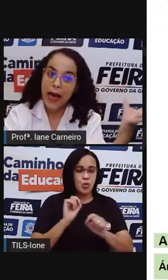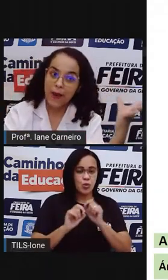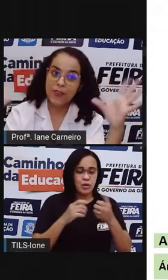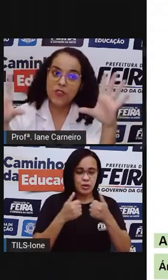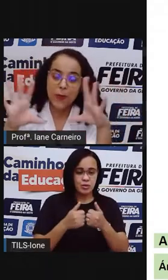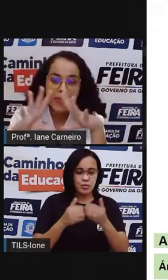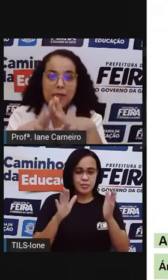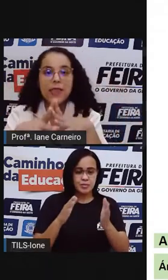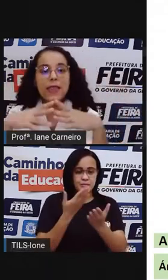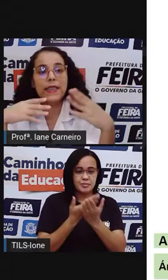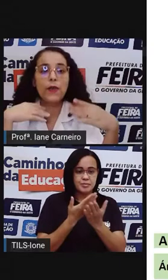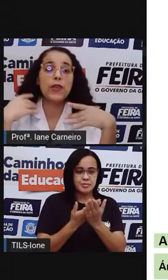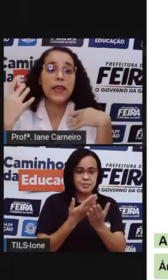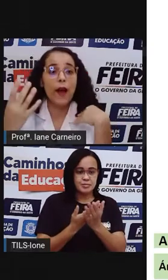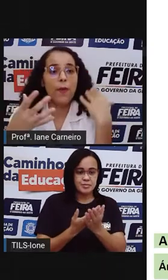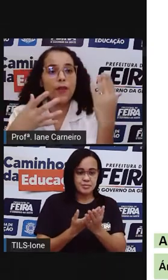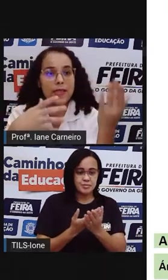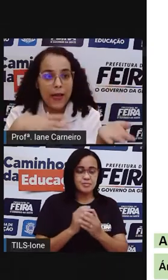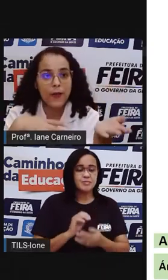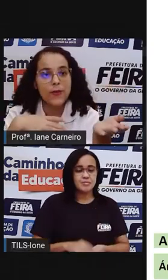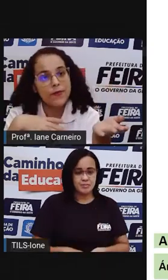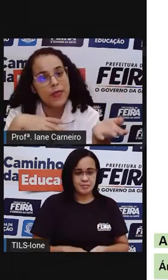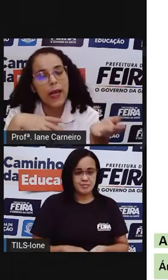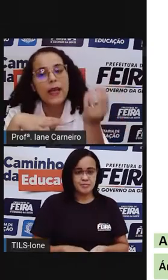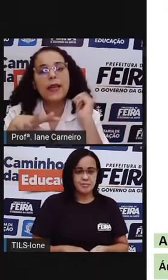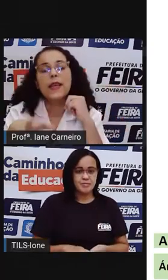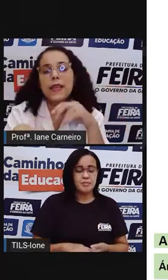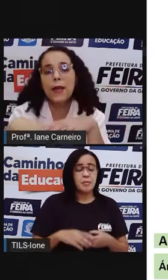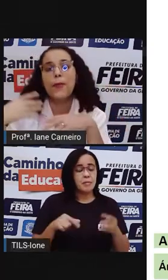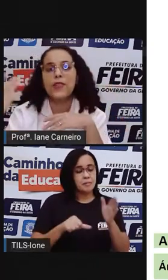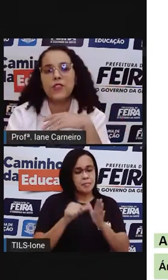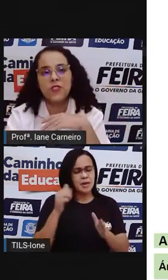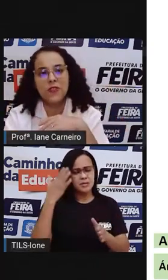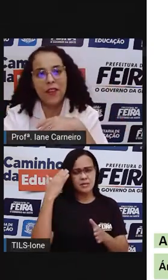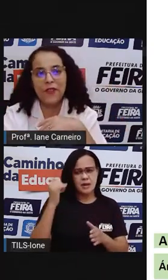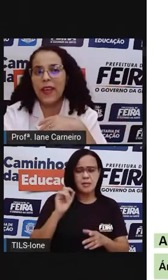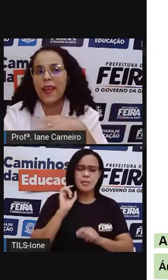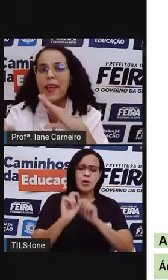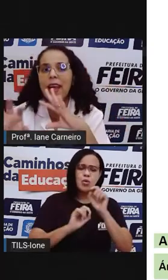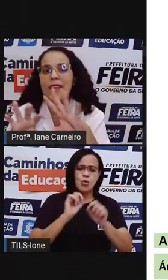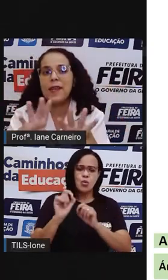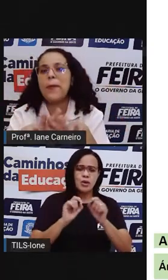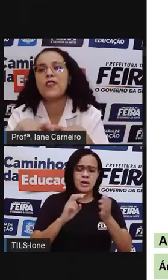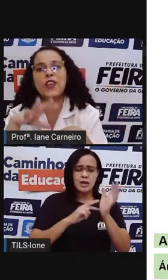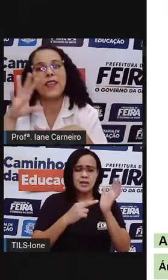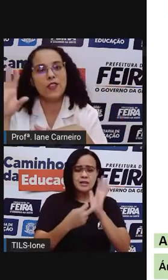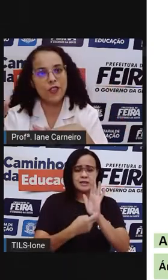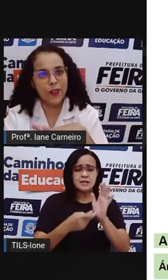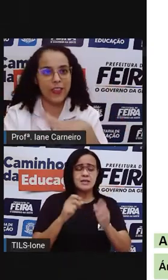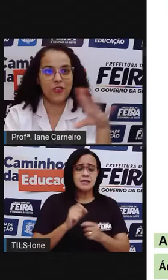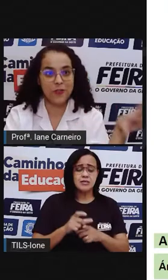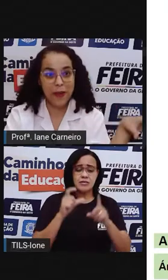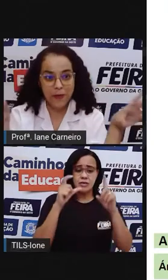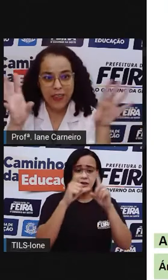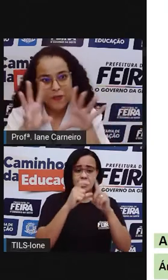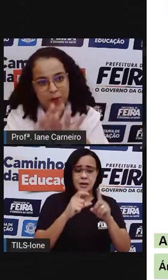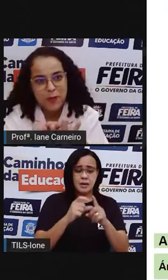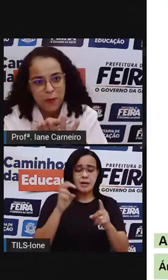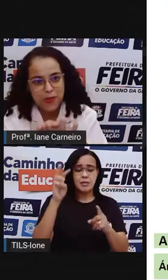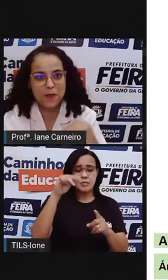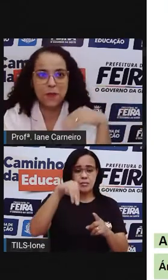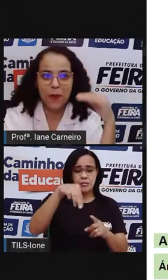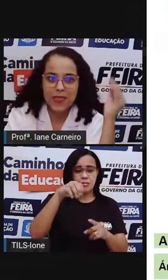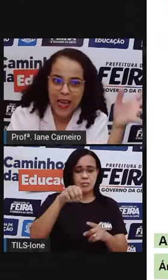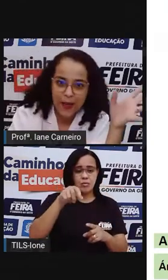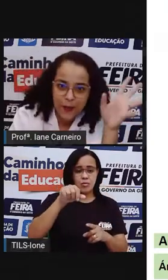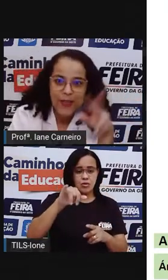a nossa aula, a gente precisa entender o que é o mosaico, né? E depois a gente vai ver essa parte aí da história, a gente vai unir as duas